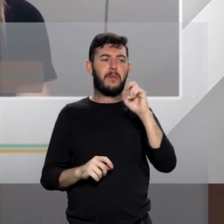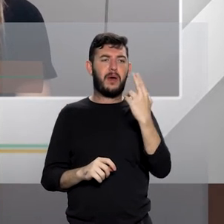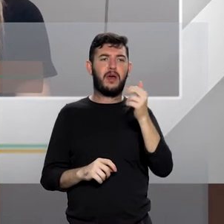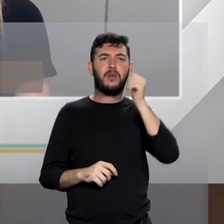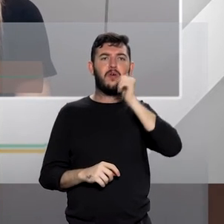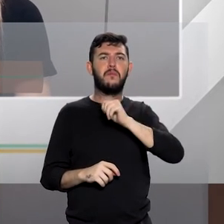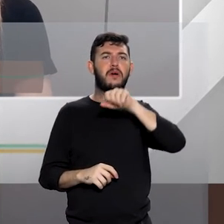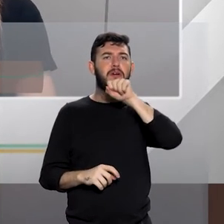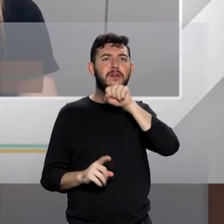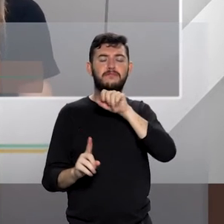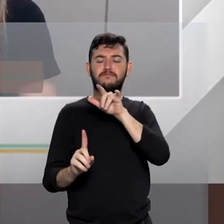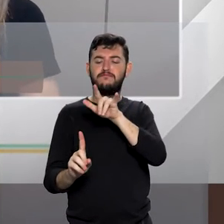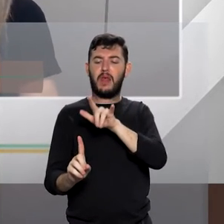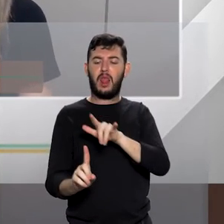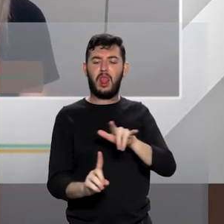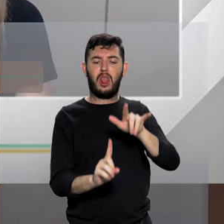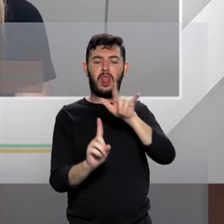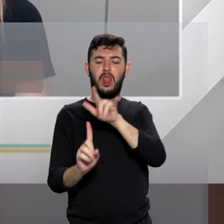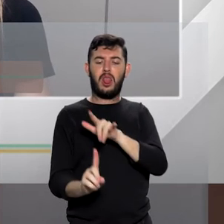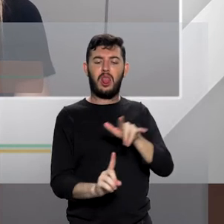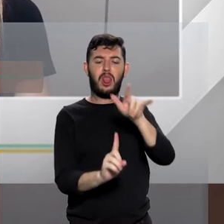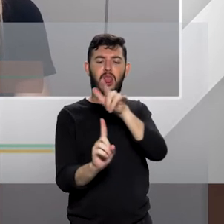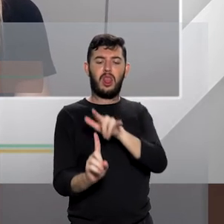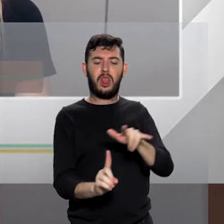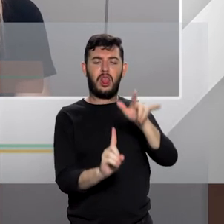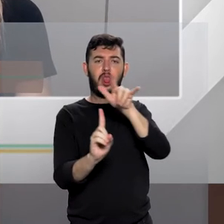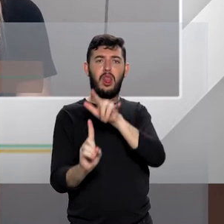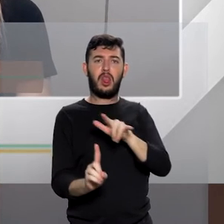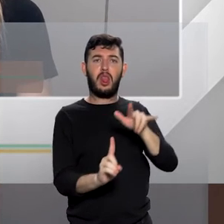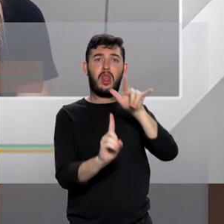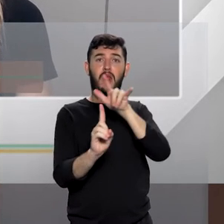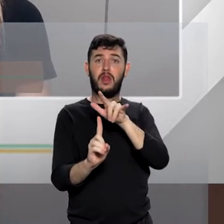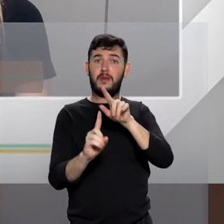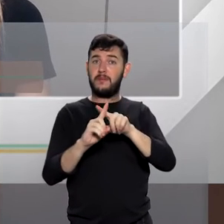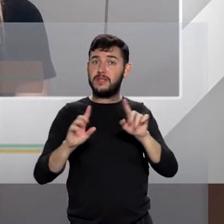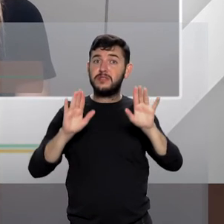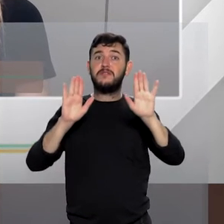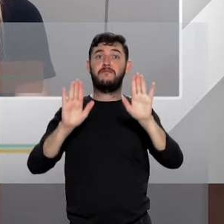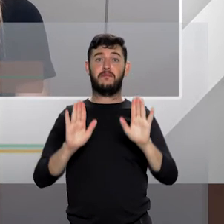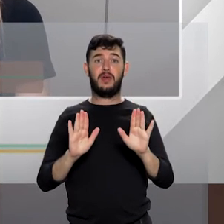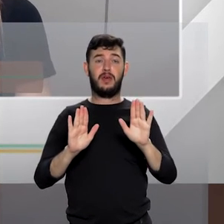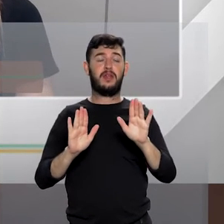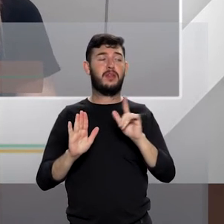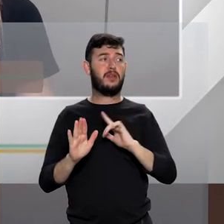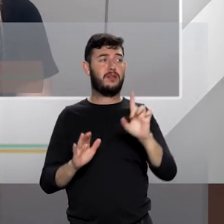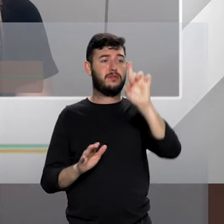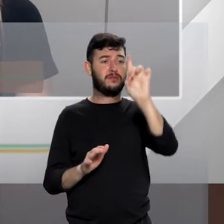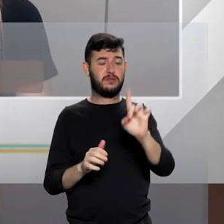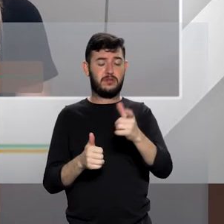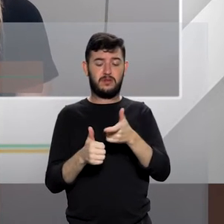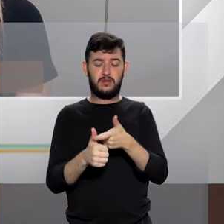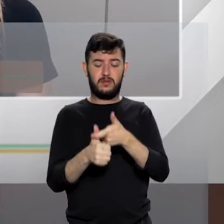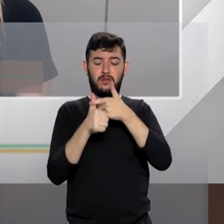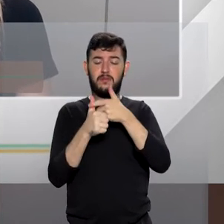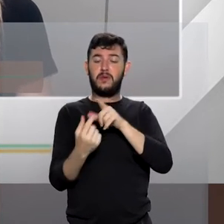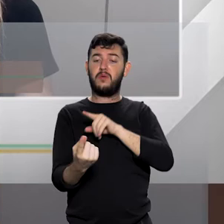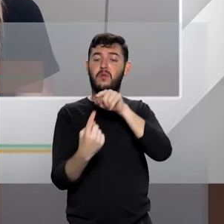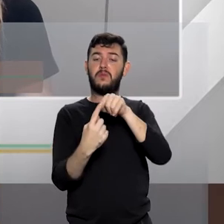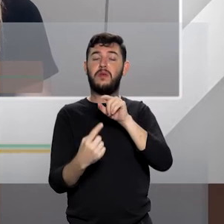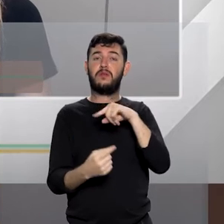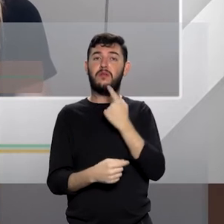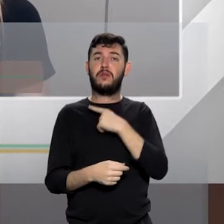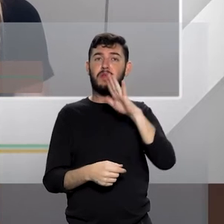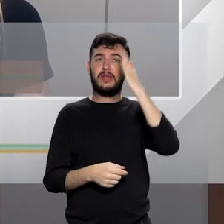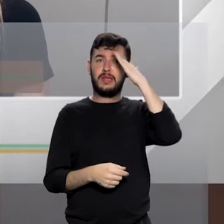circunstância, nós teremos até mesmo esse direito suspenso durante um período para entendermos